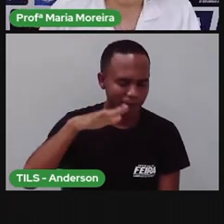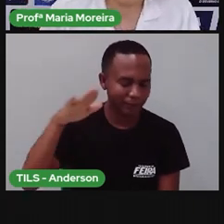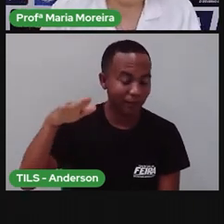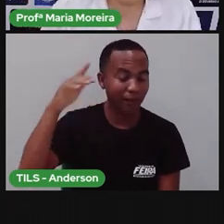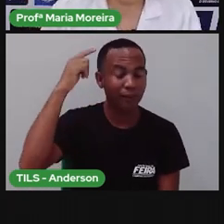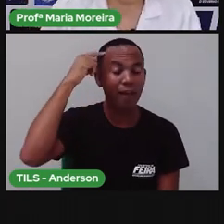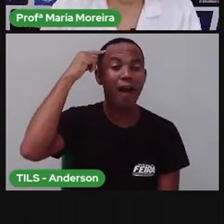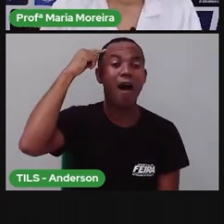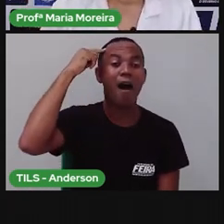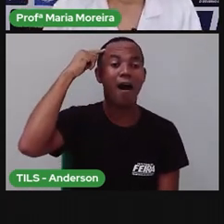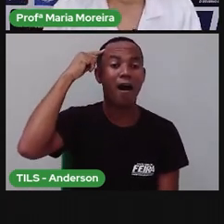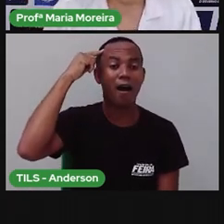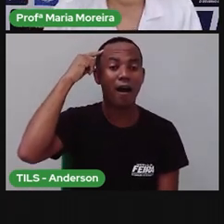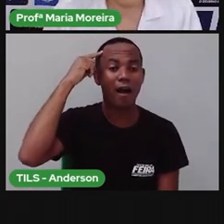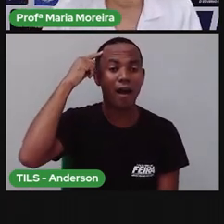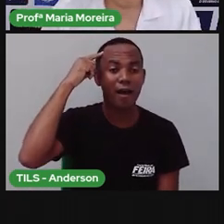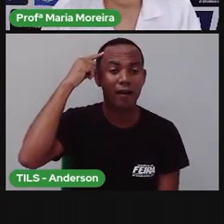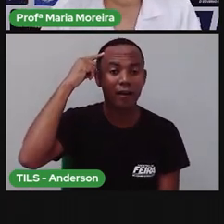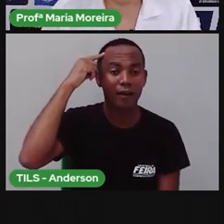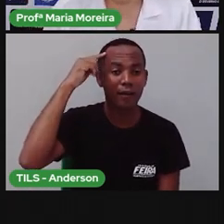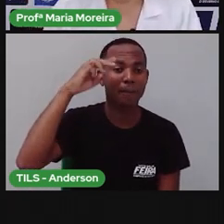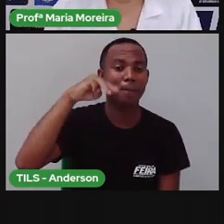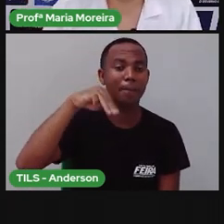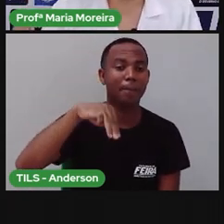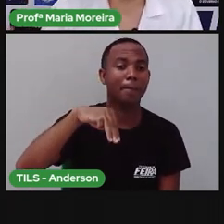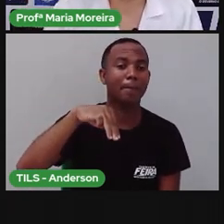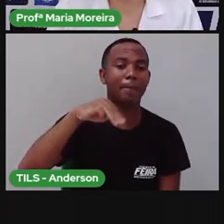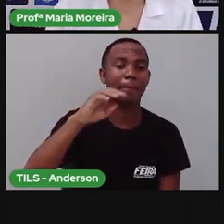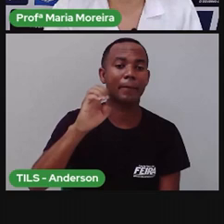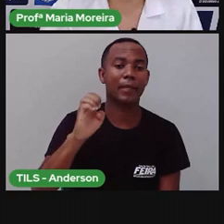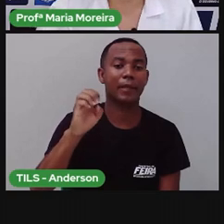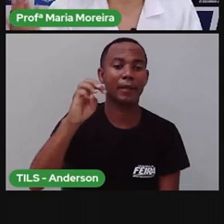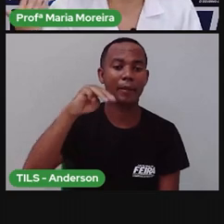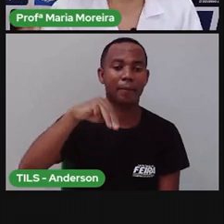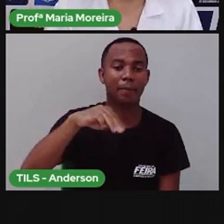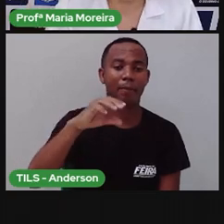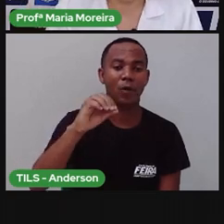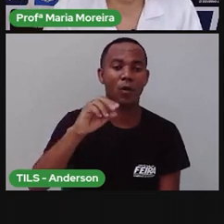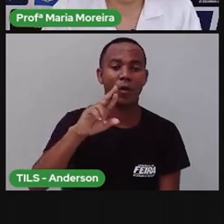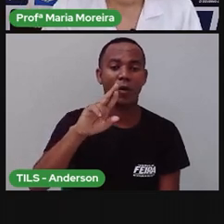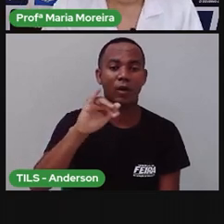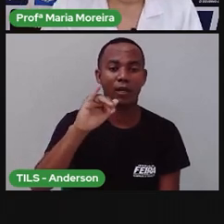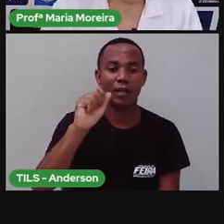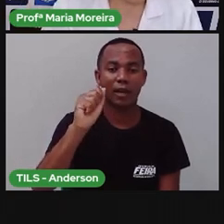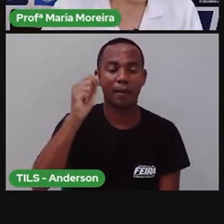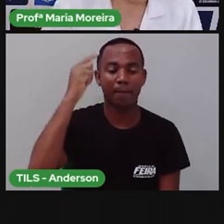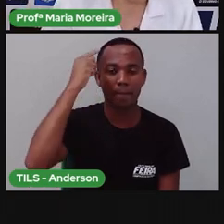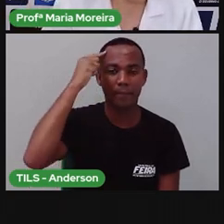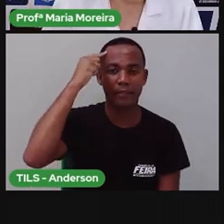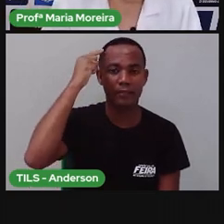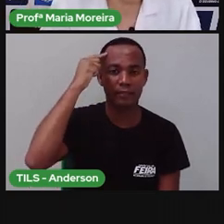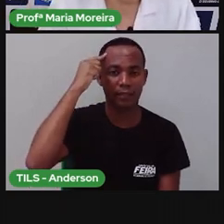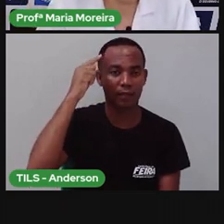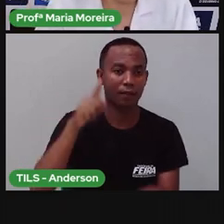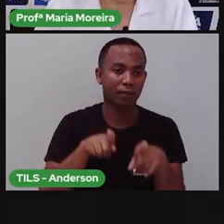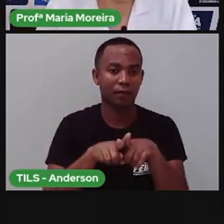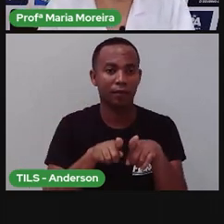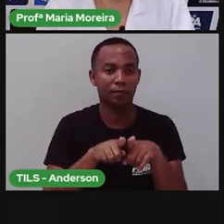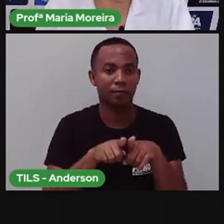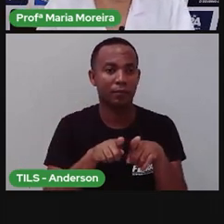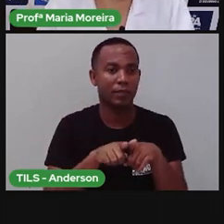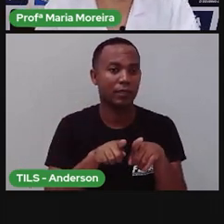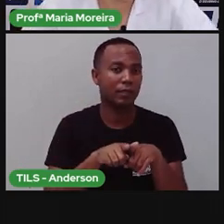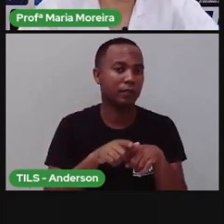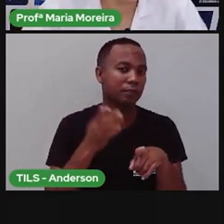memória, gente. Eu posso pensar em uma coisa que aconteceu comigo há dois anos atrás. Posso pensar em uma coisa que aconteceu comigo